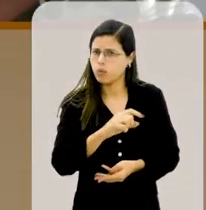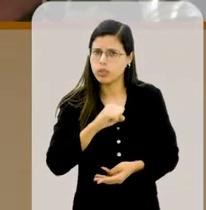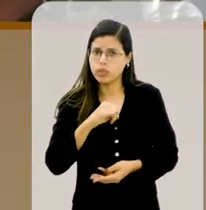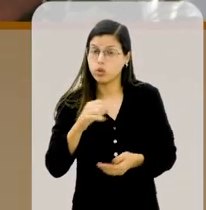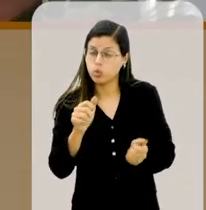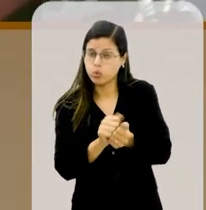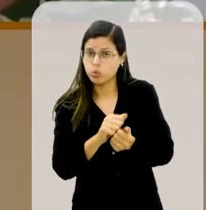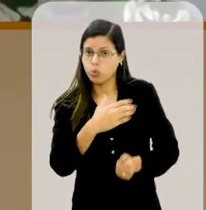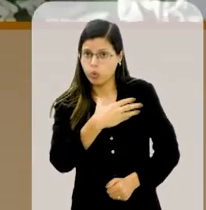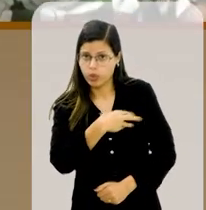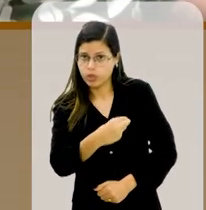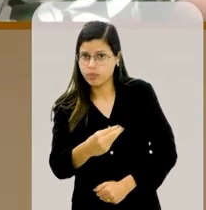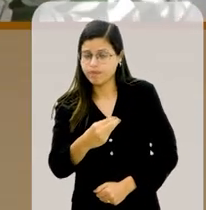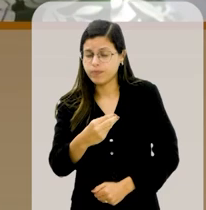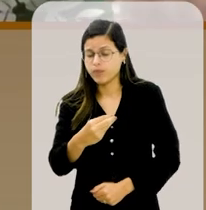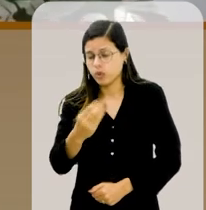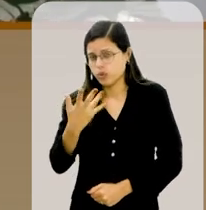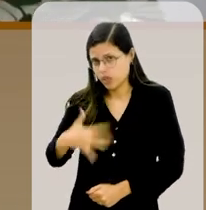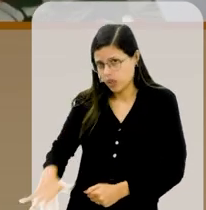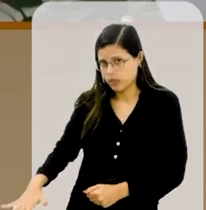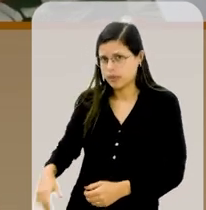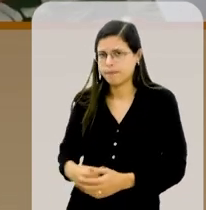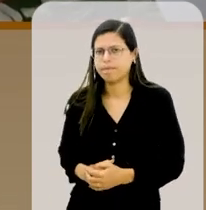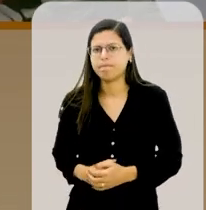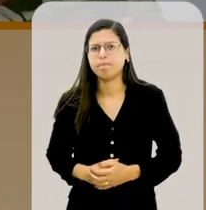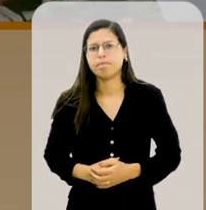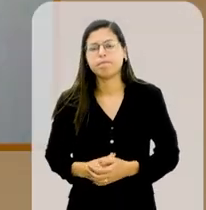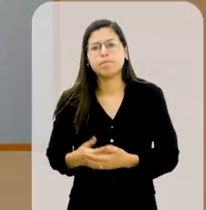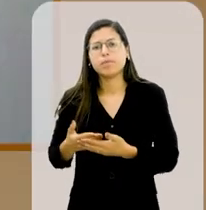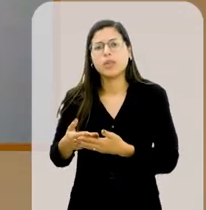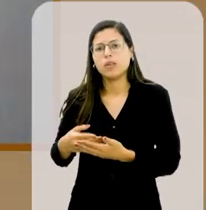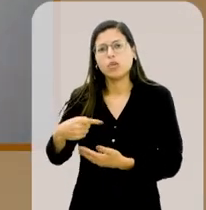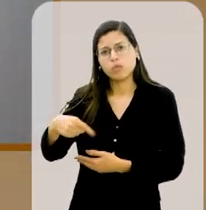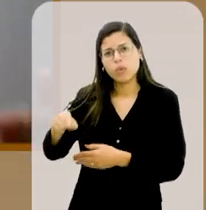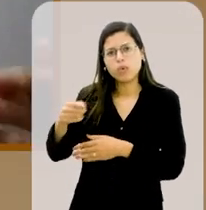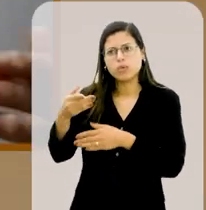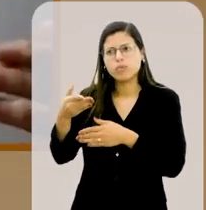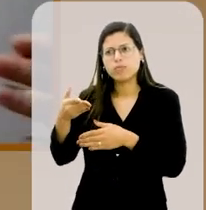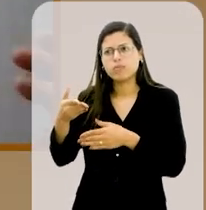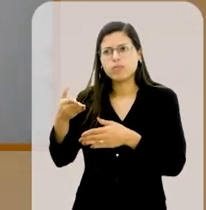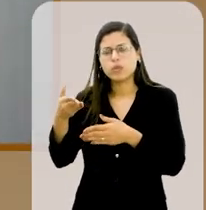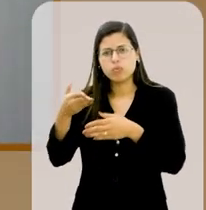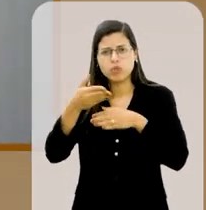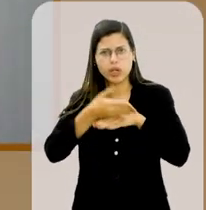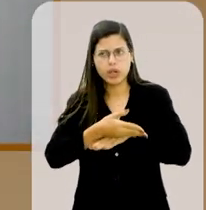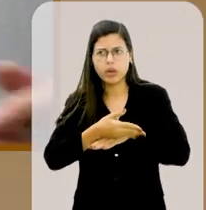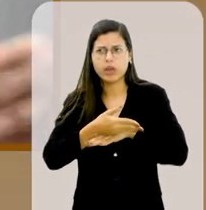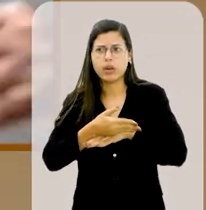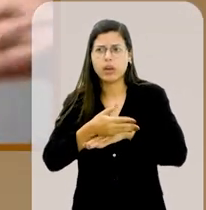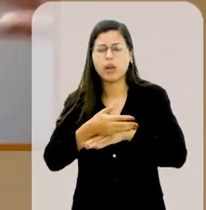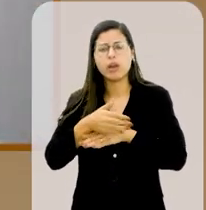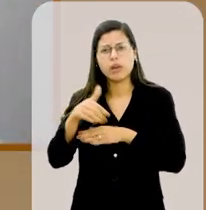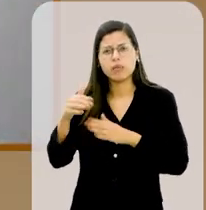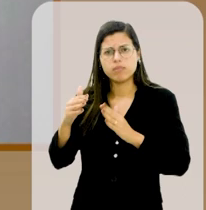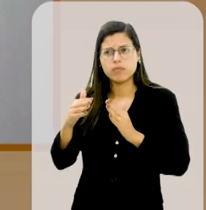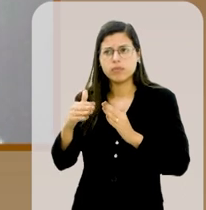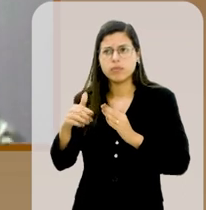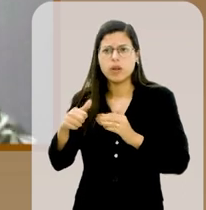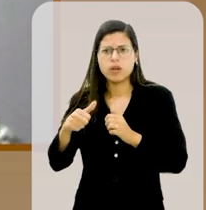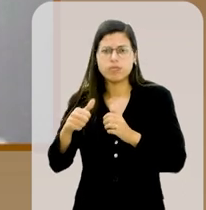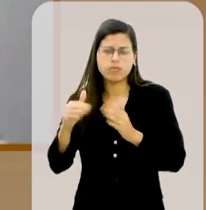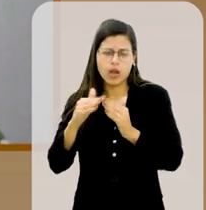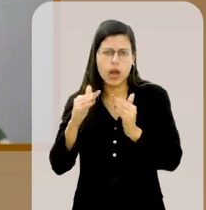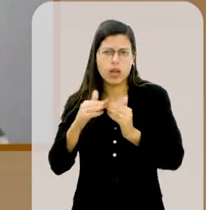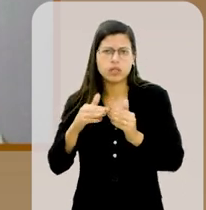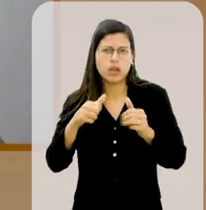E nós fomos. Quando eu cheguei desse encontro, eu fui colocar as crianças e ele continuou. Aí